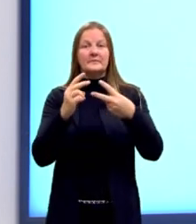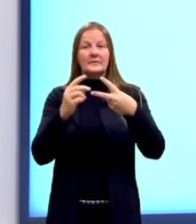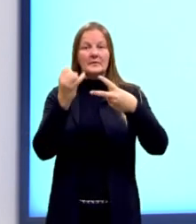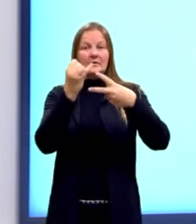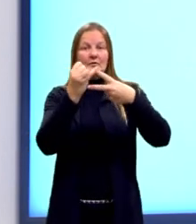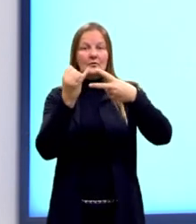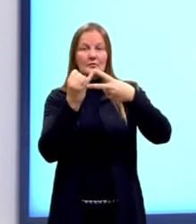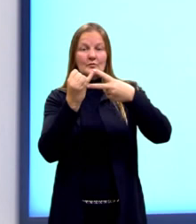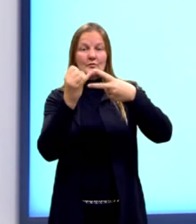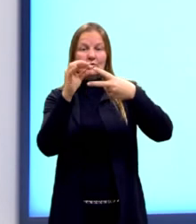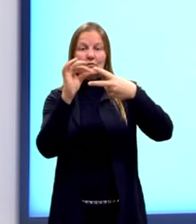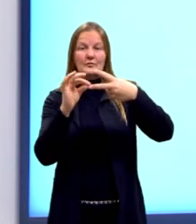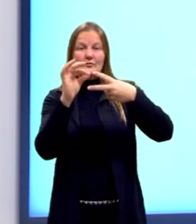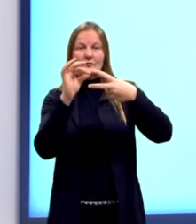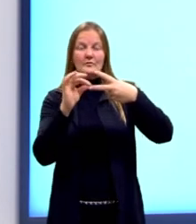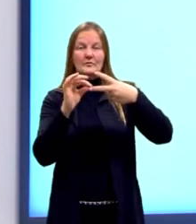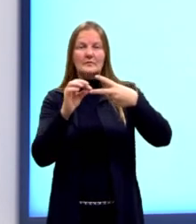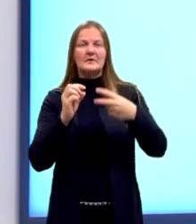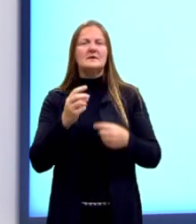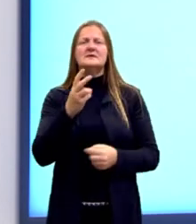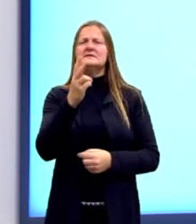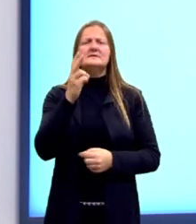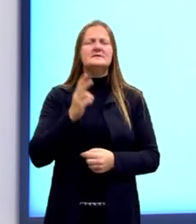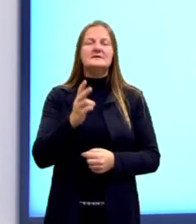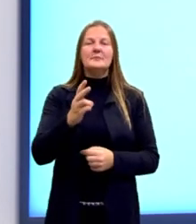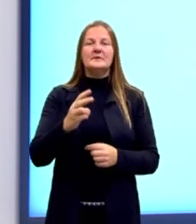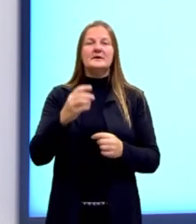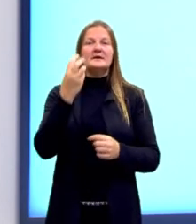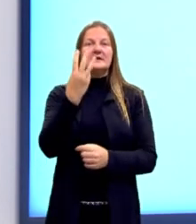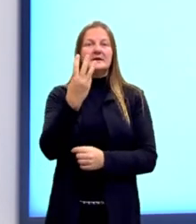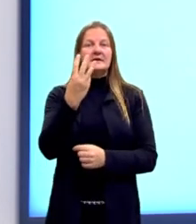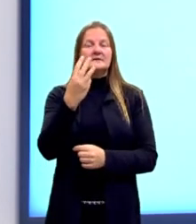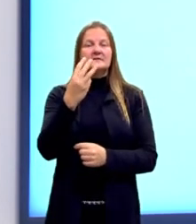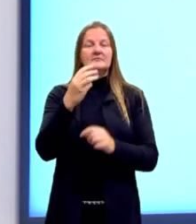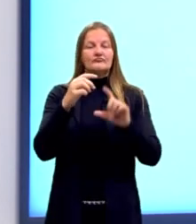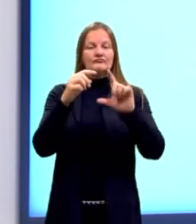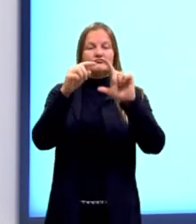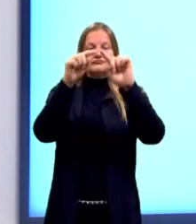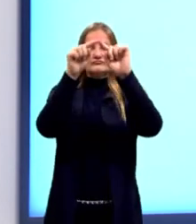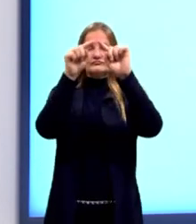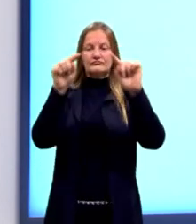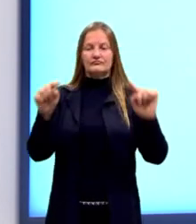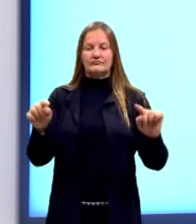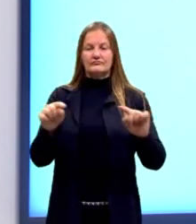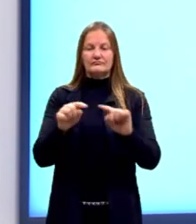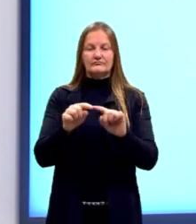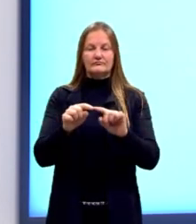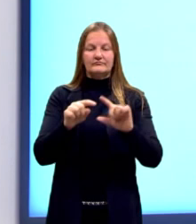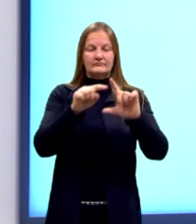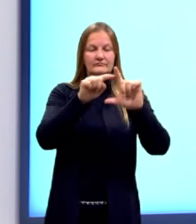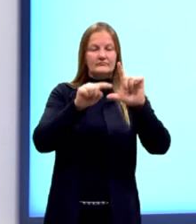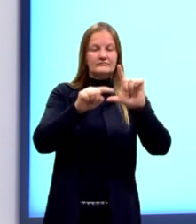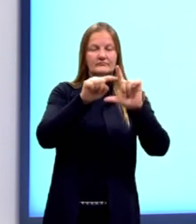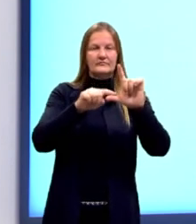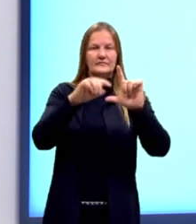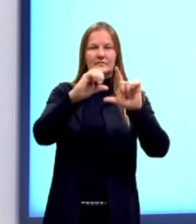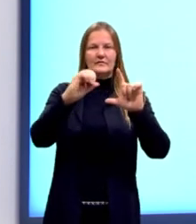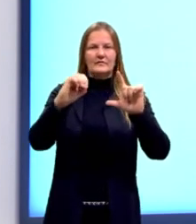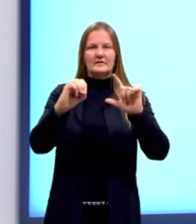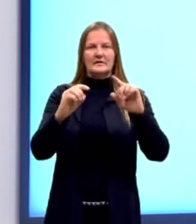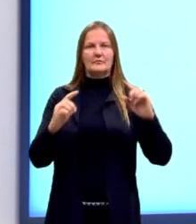desses ângulos é reto, então possui exatamente 90 graus. Os outros dois ângulos são agudos,